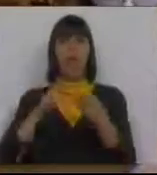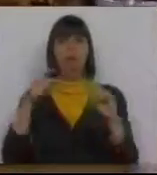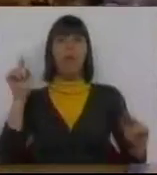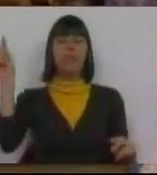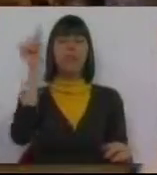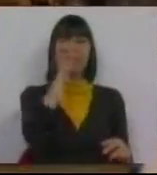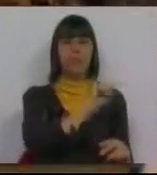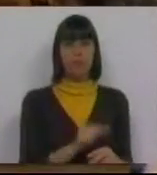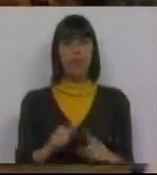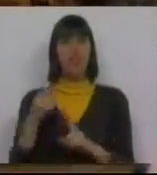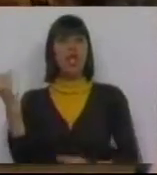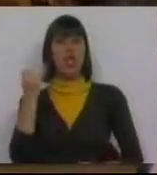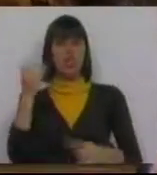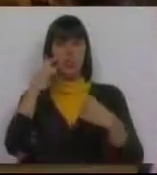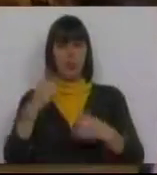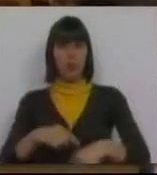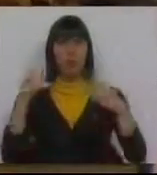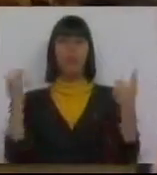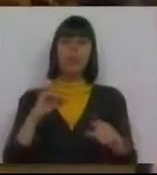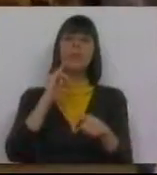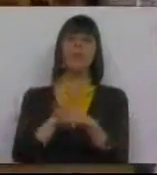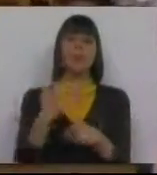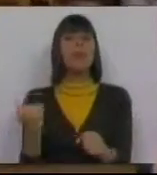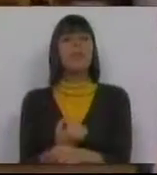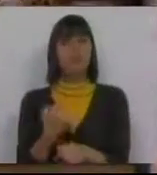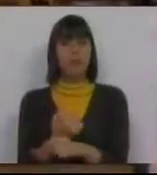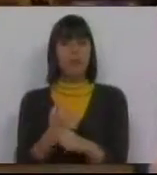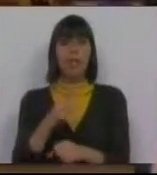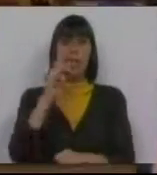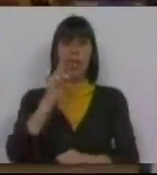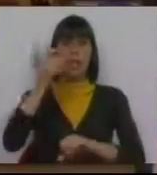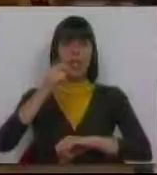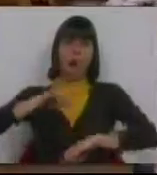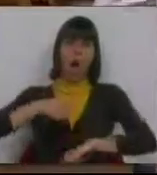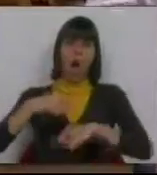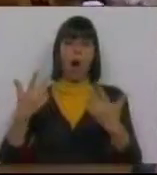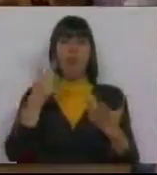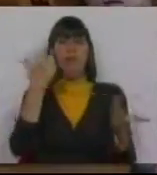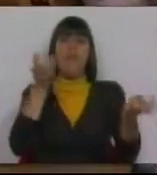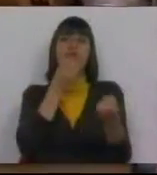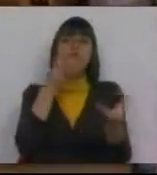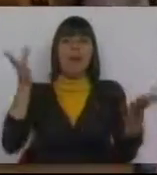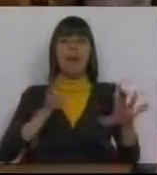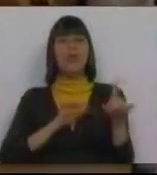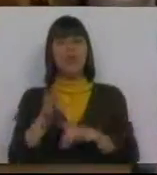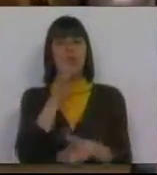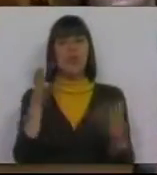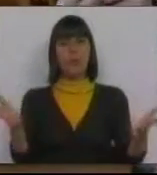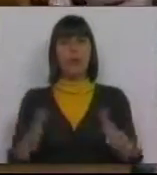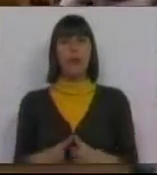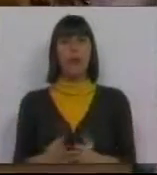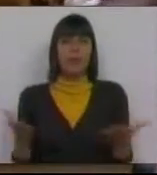autarquias, institutos públicos e outros serviços, às 35 horas. E vejam bem, senhores deputados,